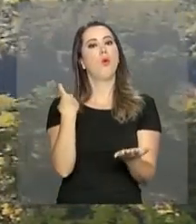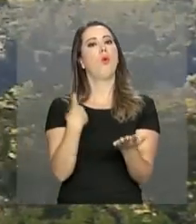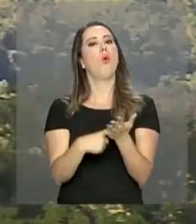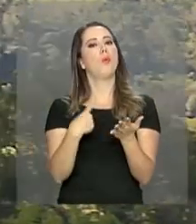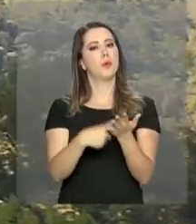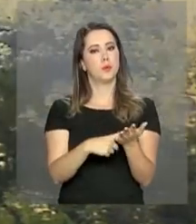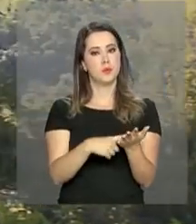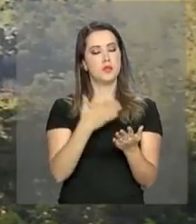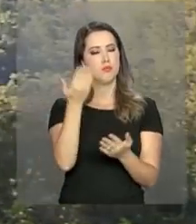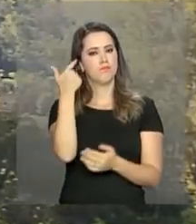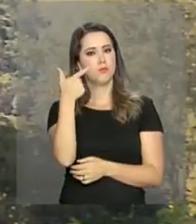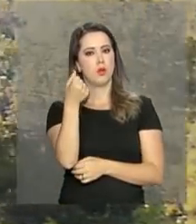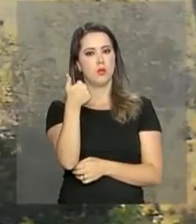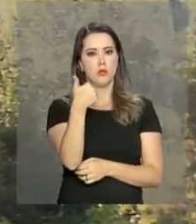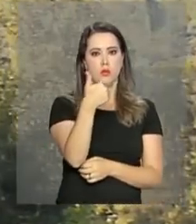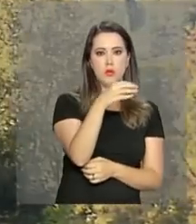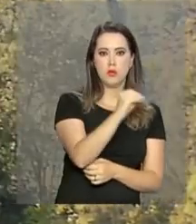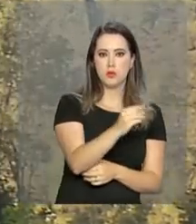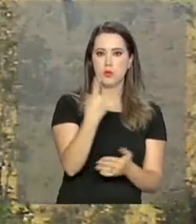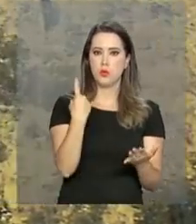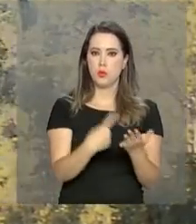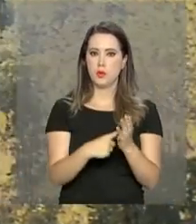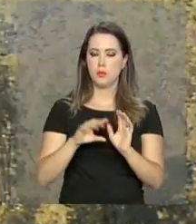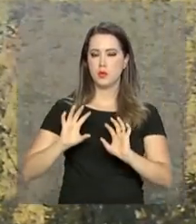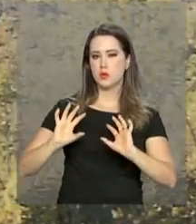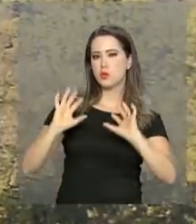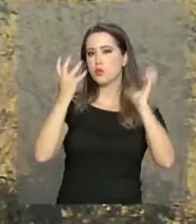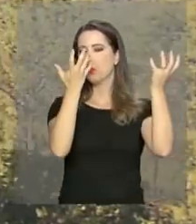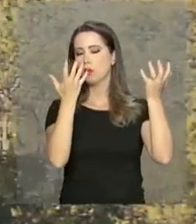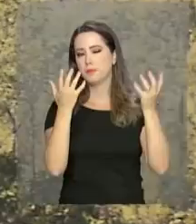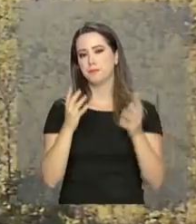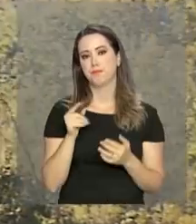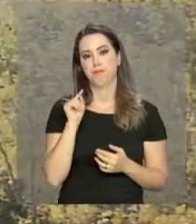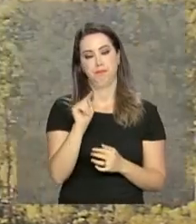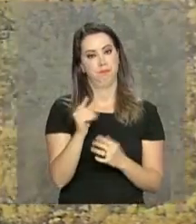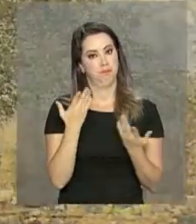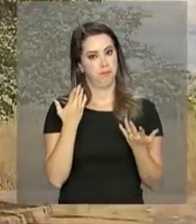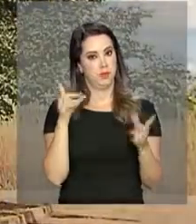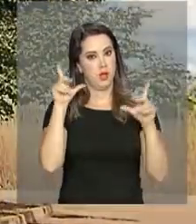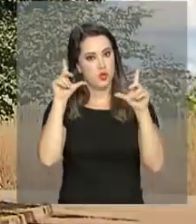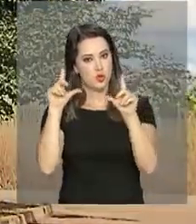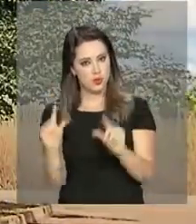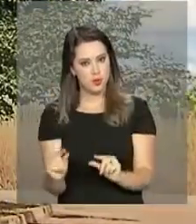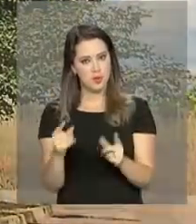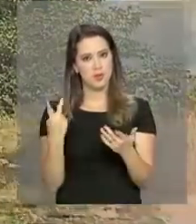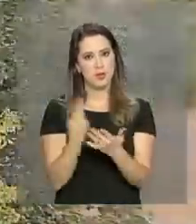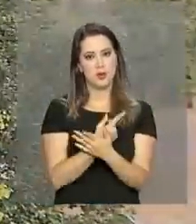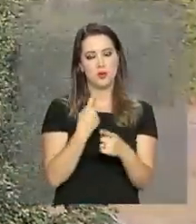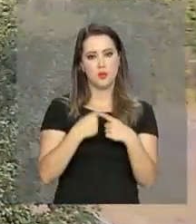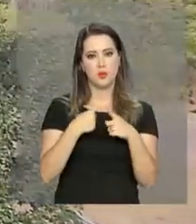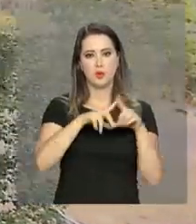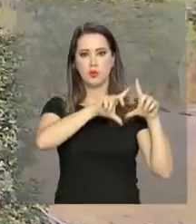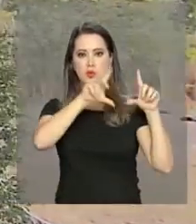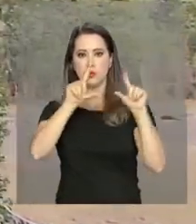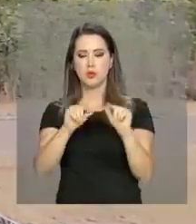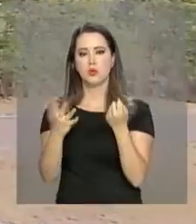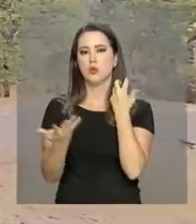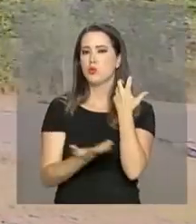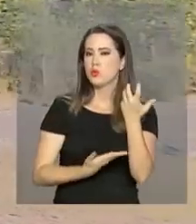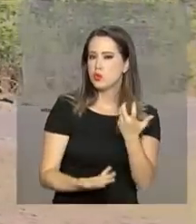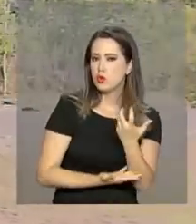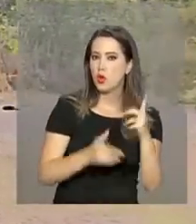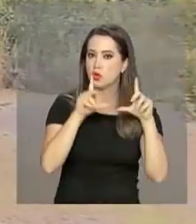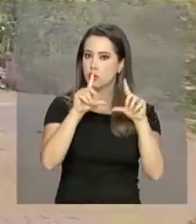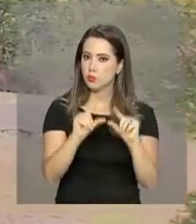compromisso foi assumido em 2010 na Convenção de Mudança do Clima. A queda nos índices ocorreu por conta da diminuição